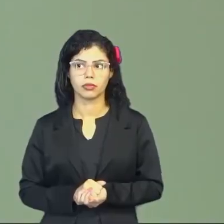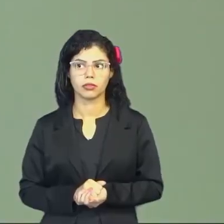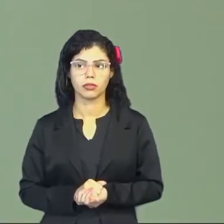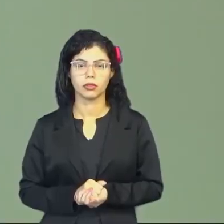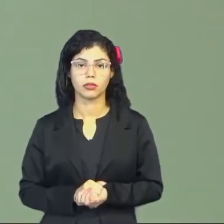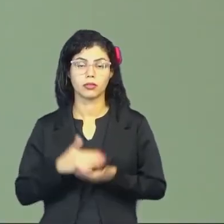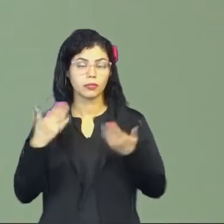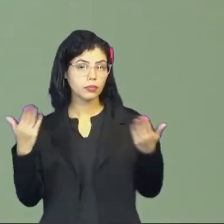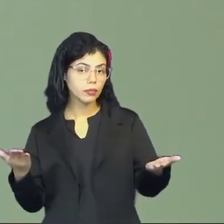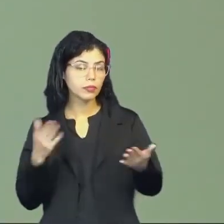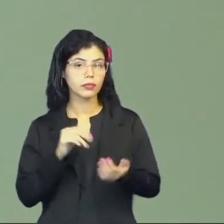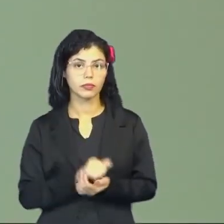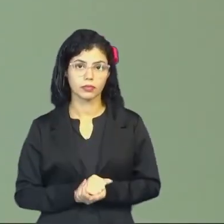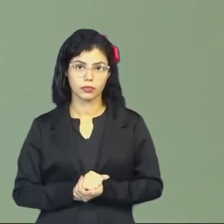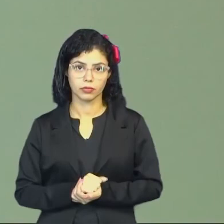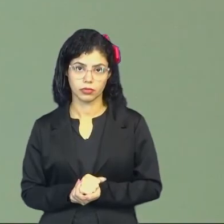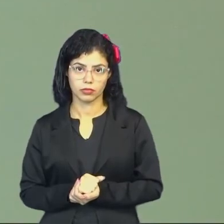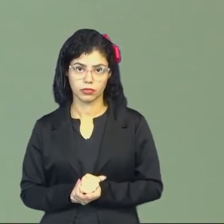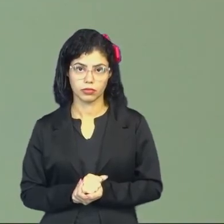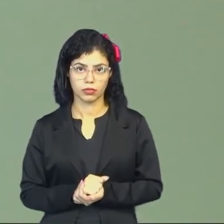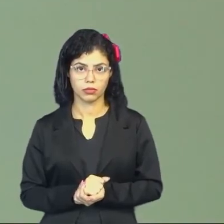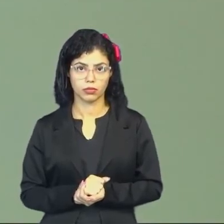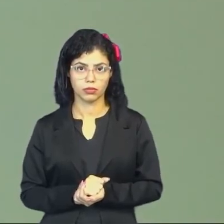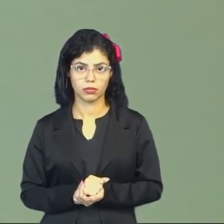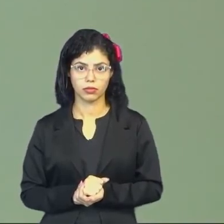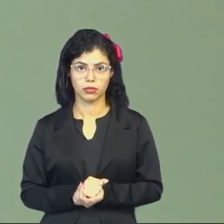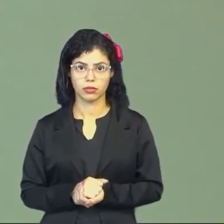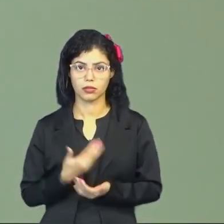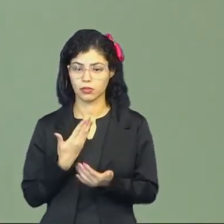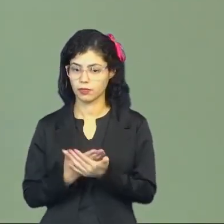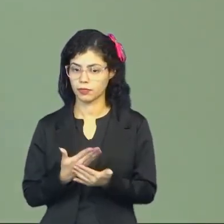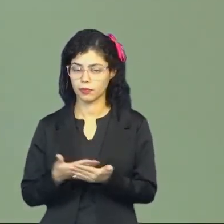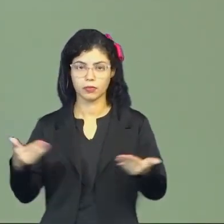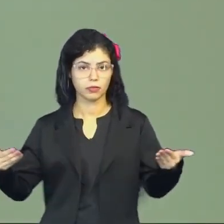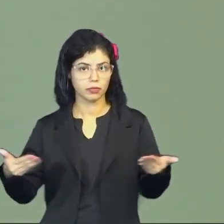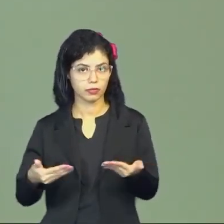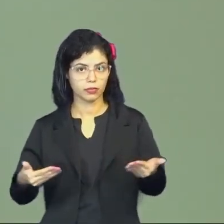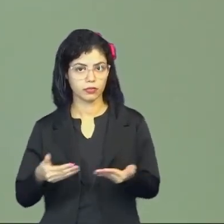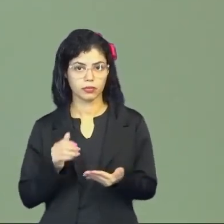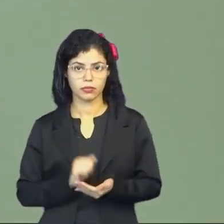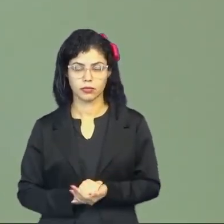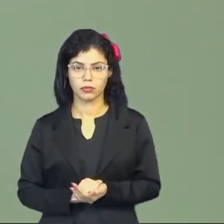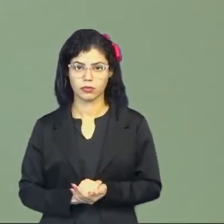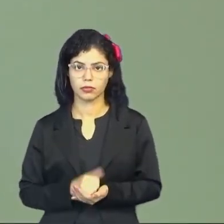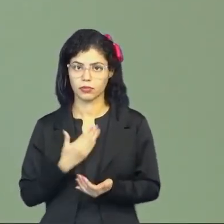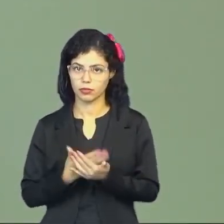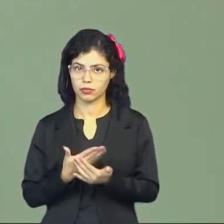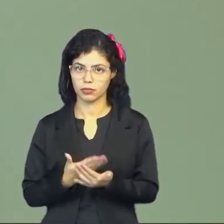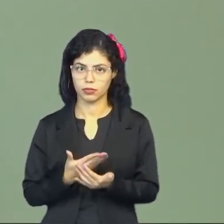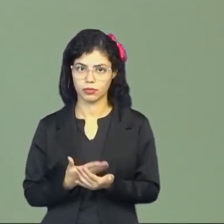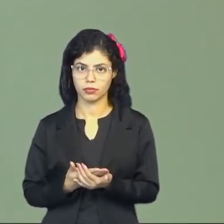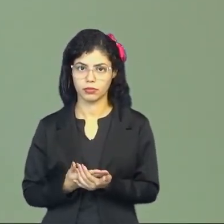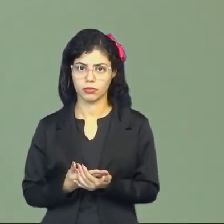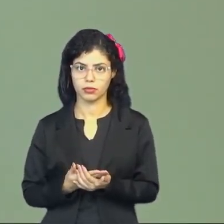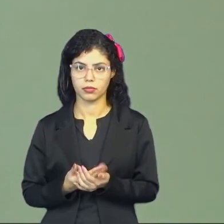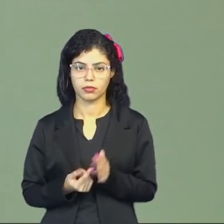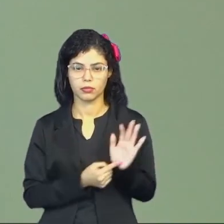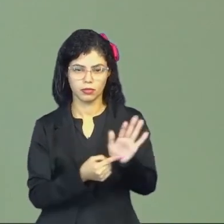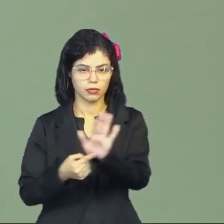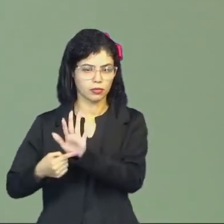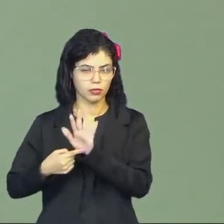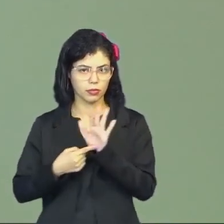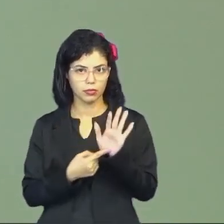Então, pessoal. Essa foi a nossa aula de hoje. Essa aula, ela foi mais para